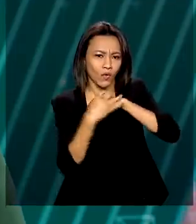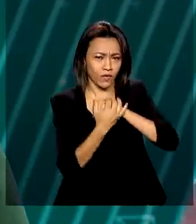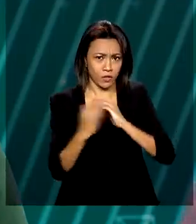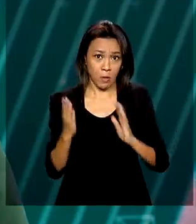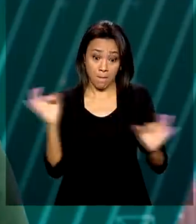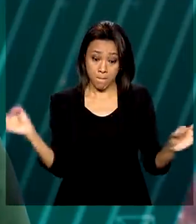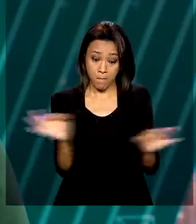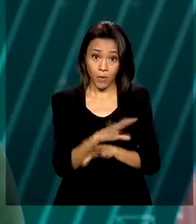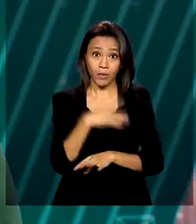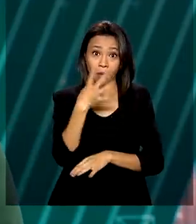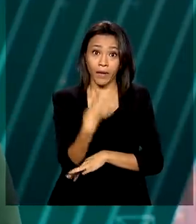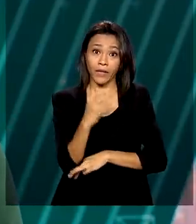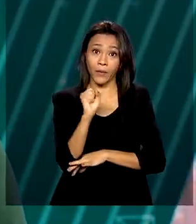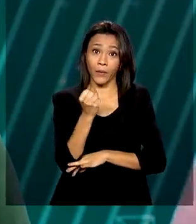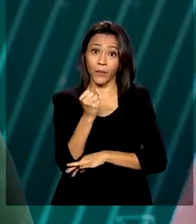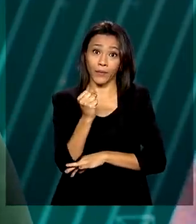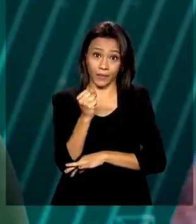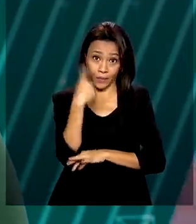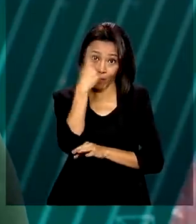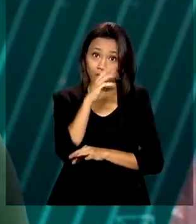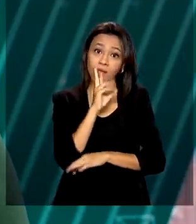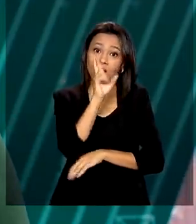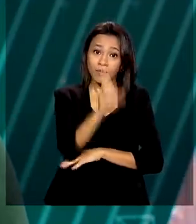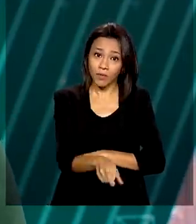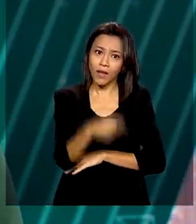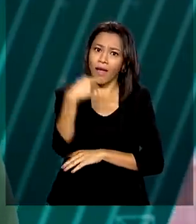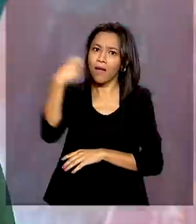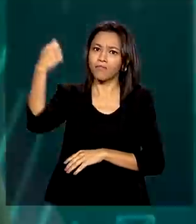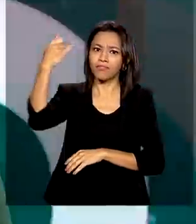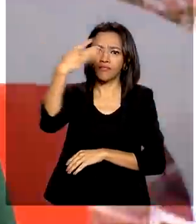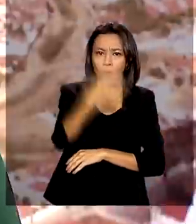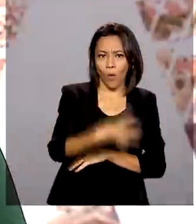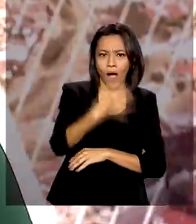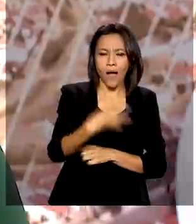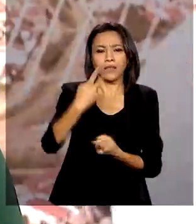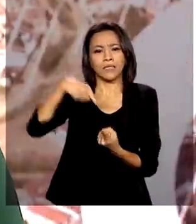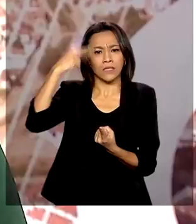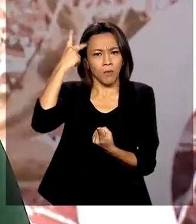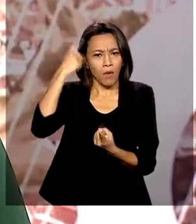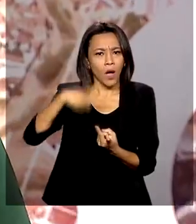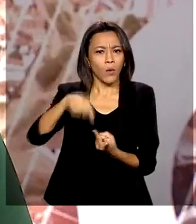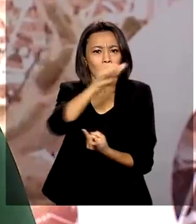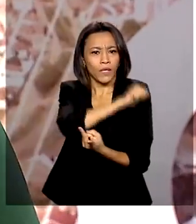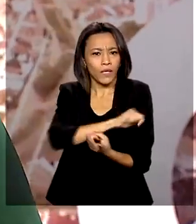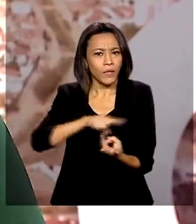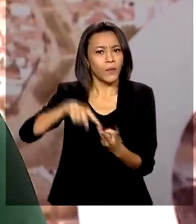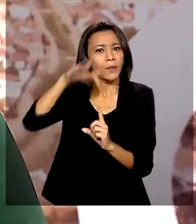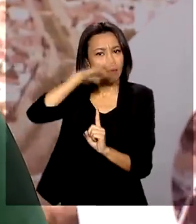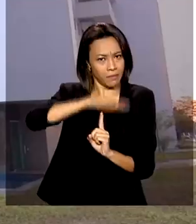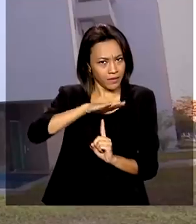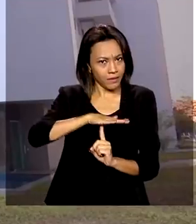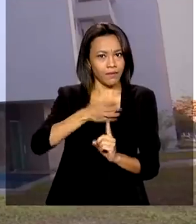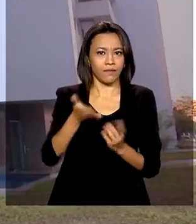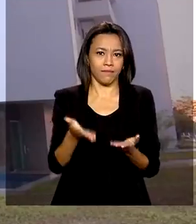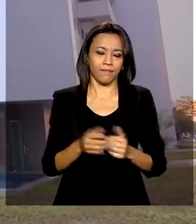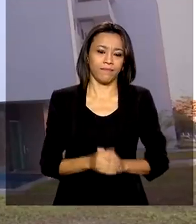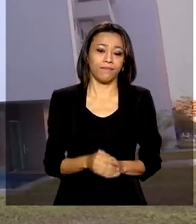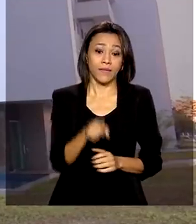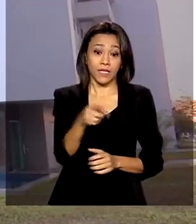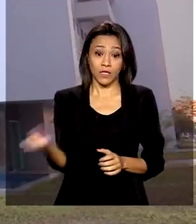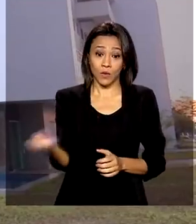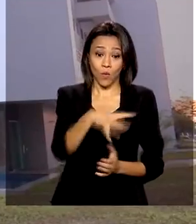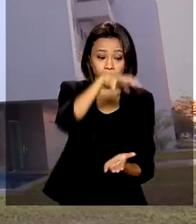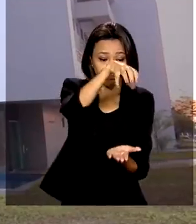em 48 horas. A nova unidade é a quarta do país, junto com São Paulo, Rio de Janeiro e Paraná. O novo